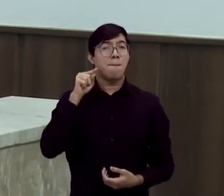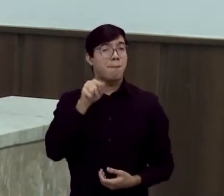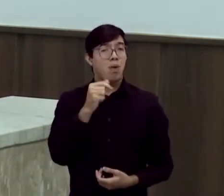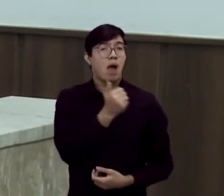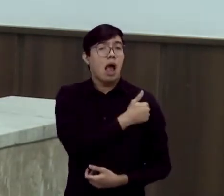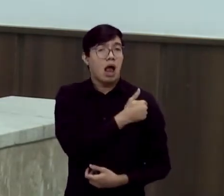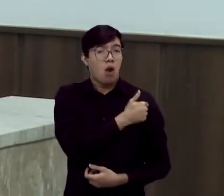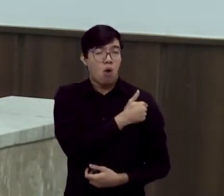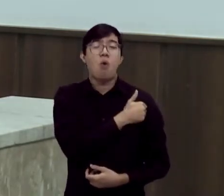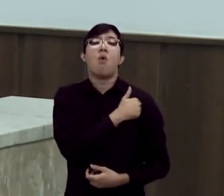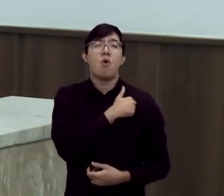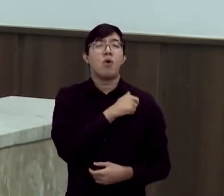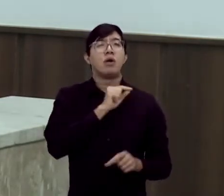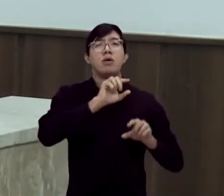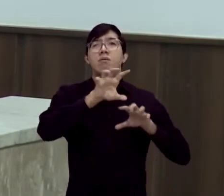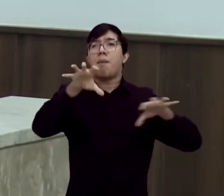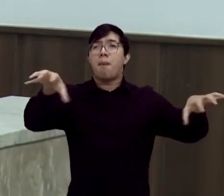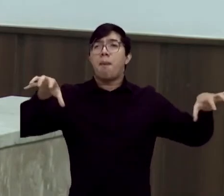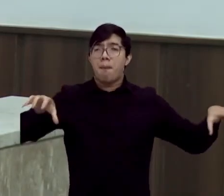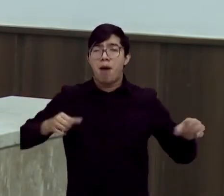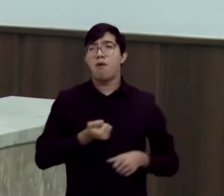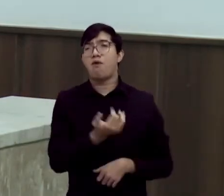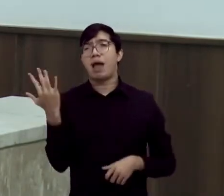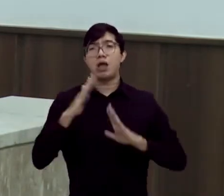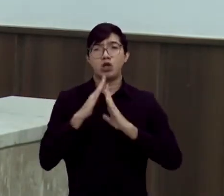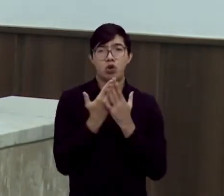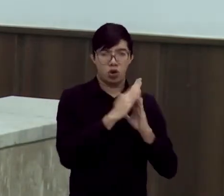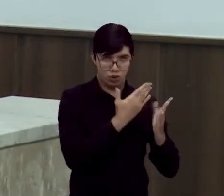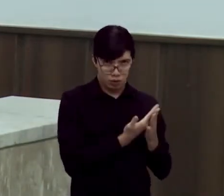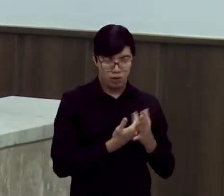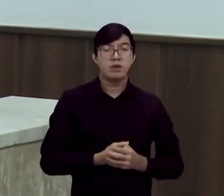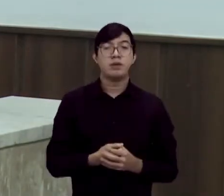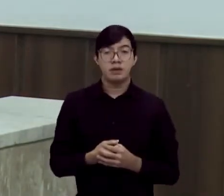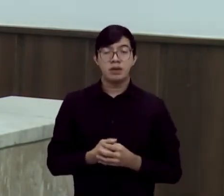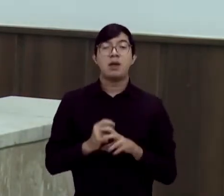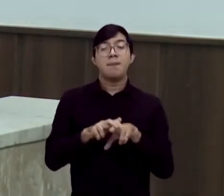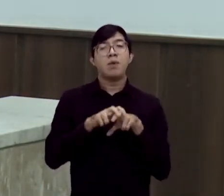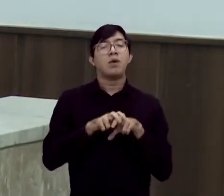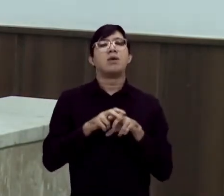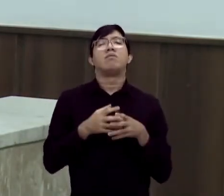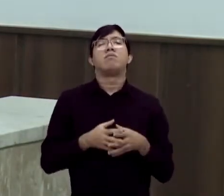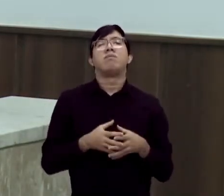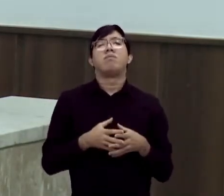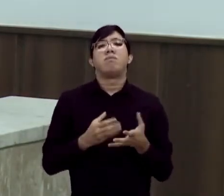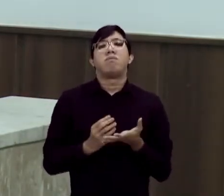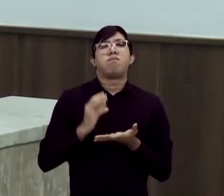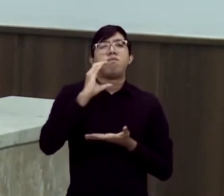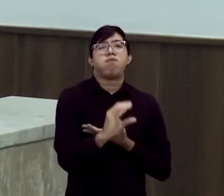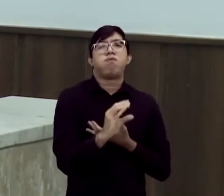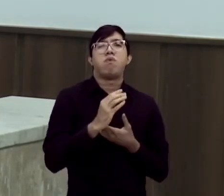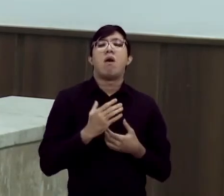615 unidades de ensino. Um dos principais motivos dessa ampliação é a